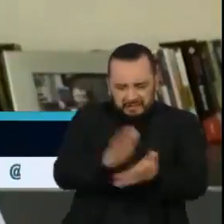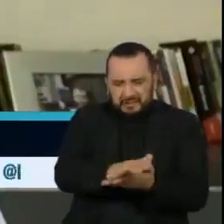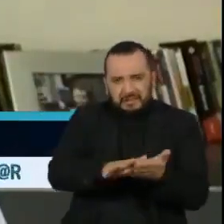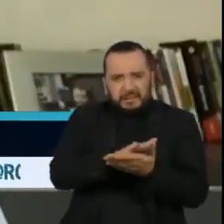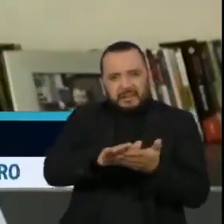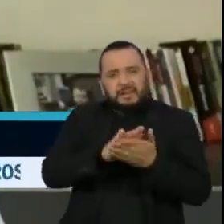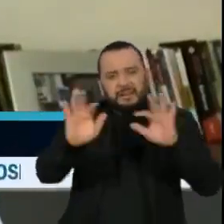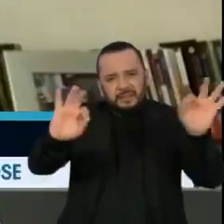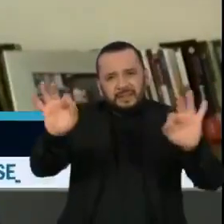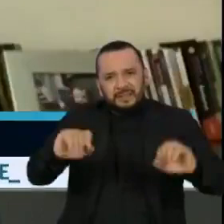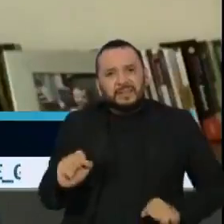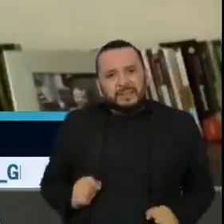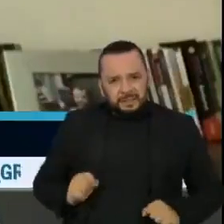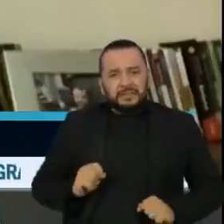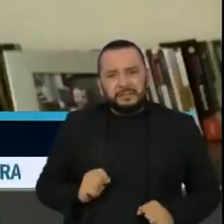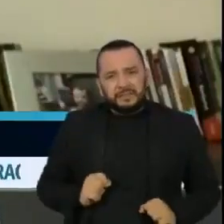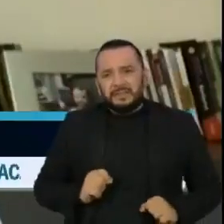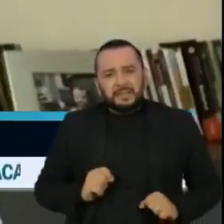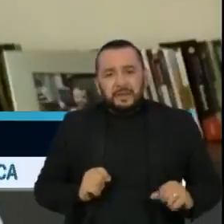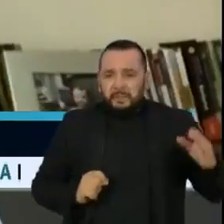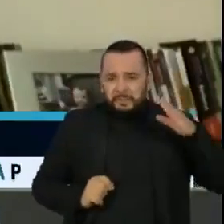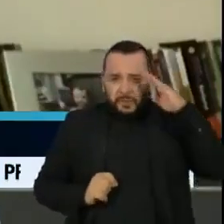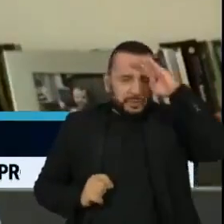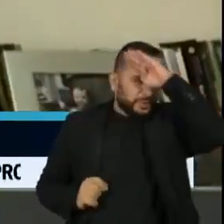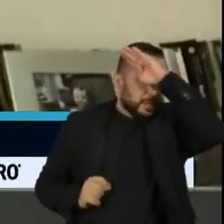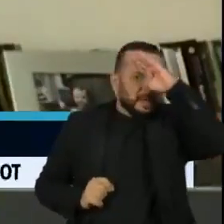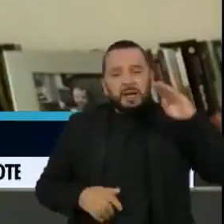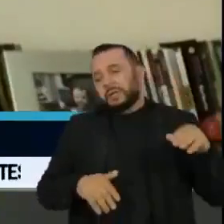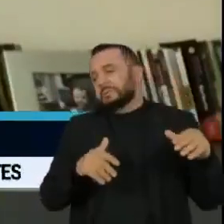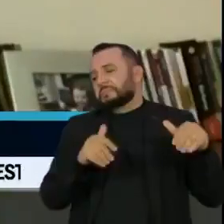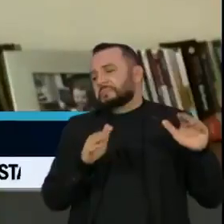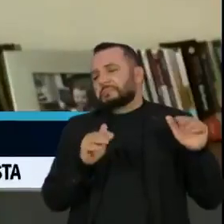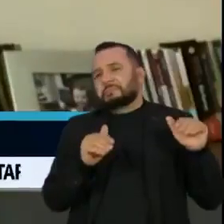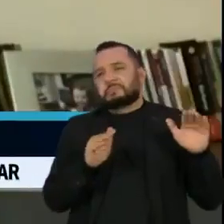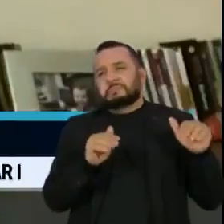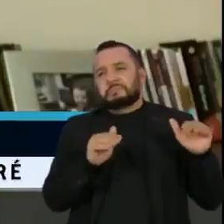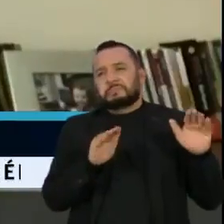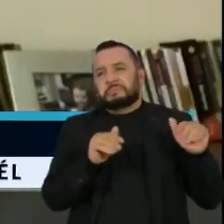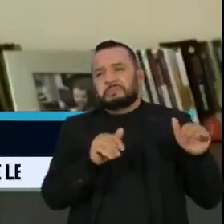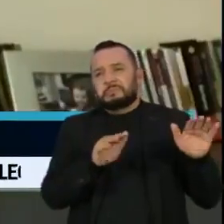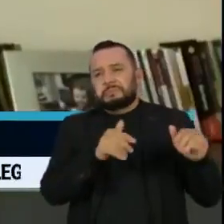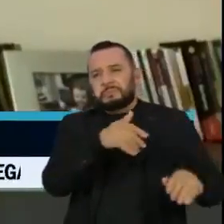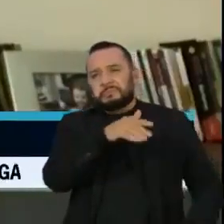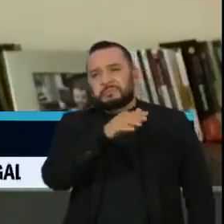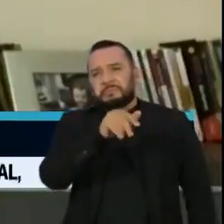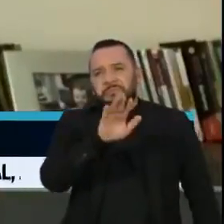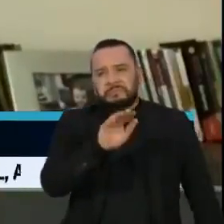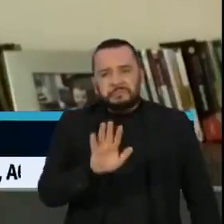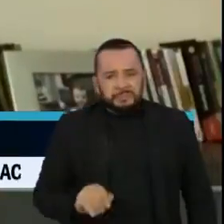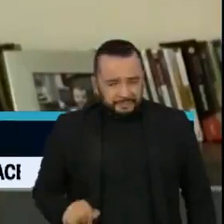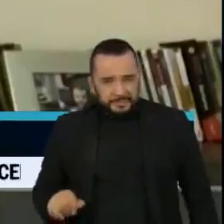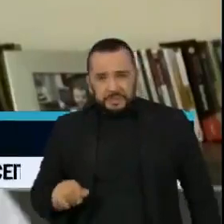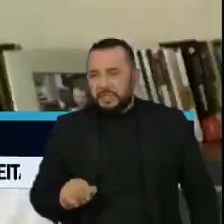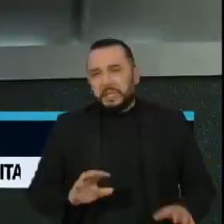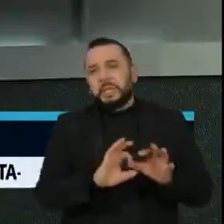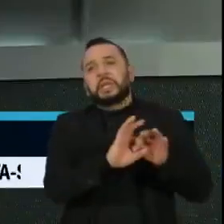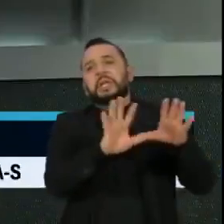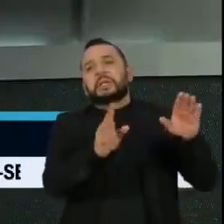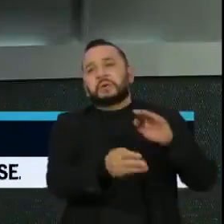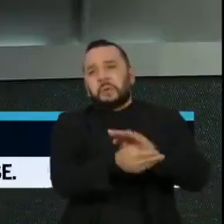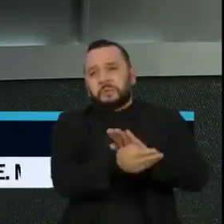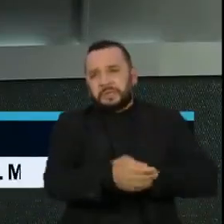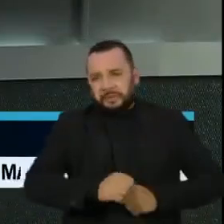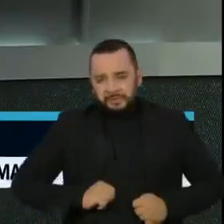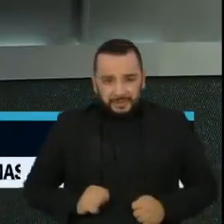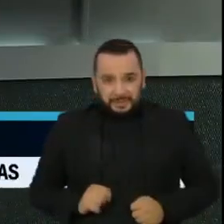para fazer qualquer tipo de investigação. Então, se tiver sido, tenha certeza que o presidente